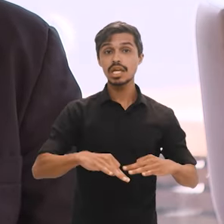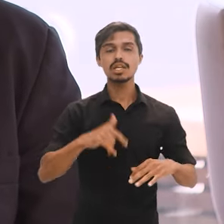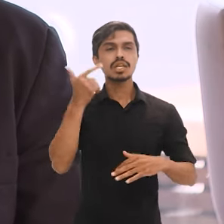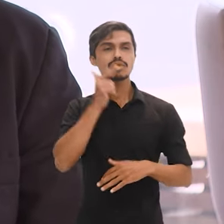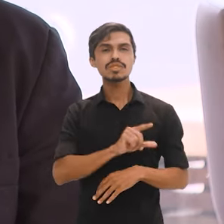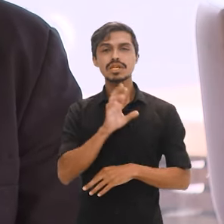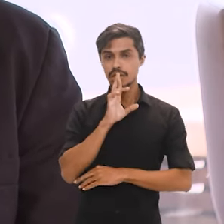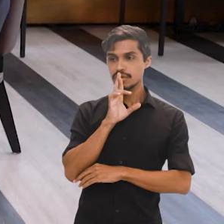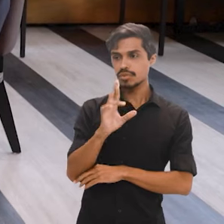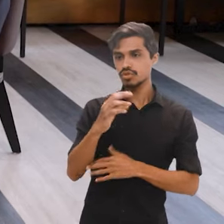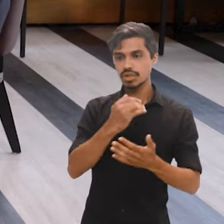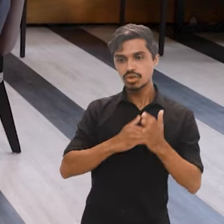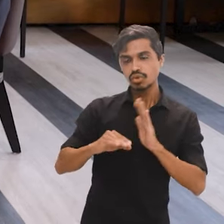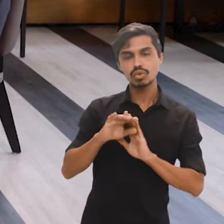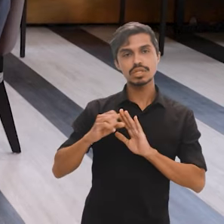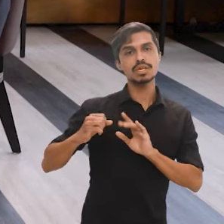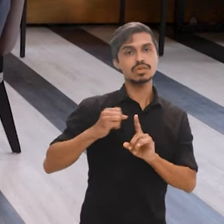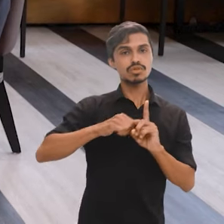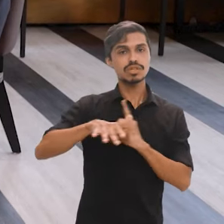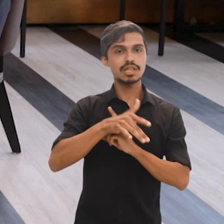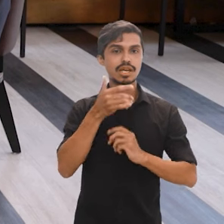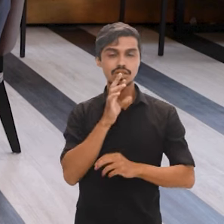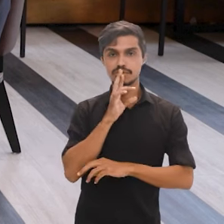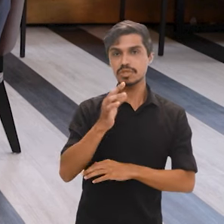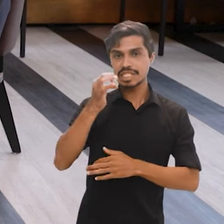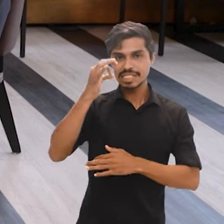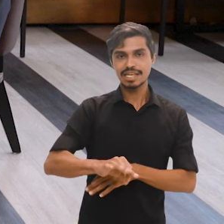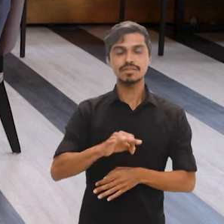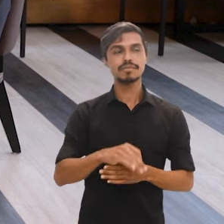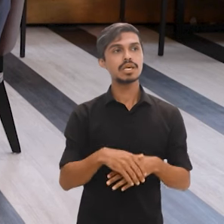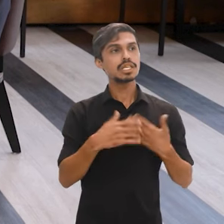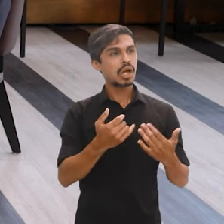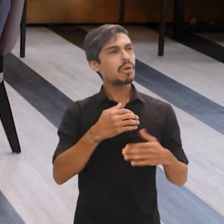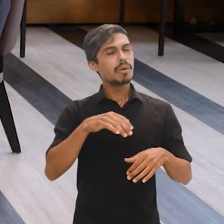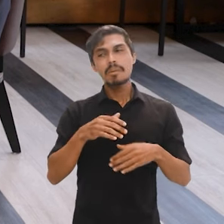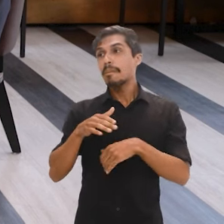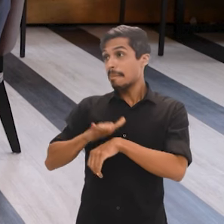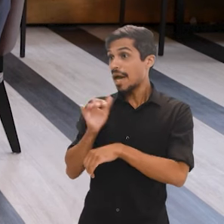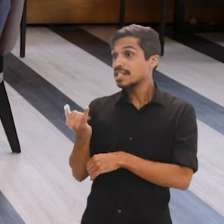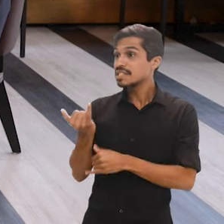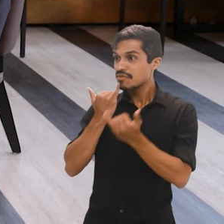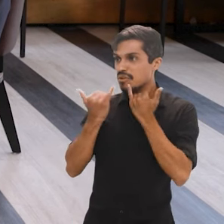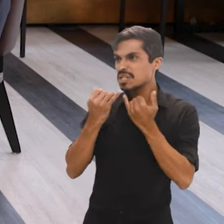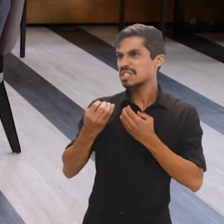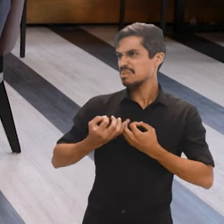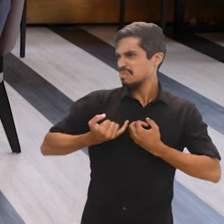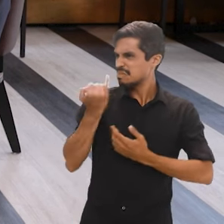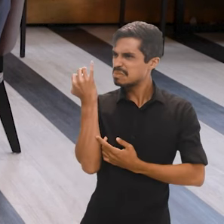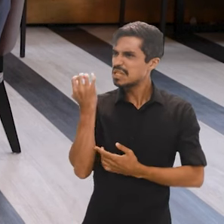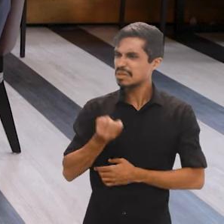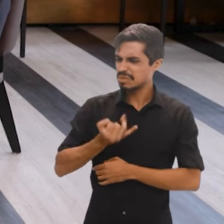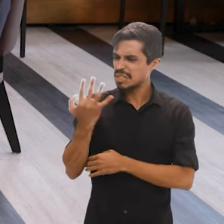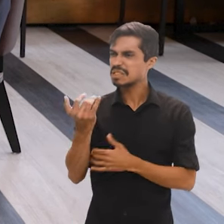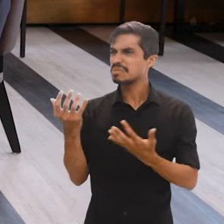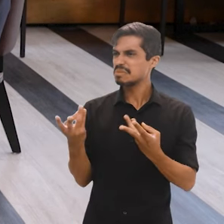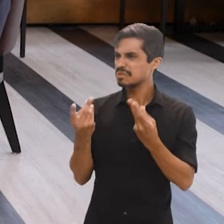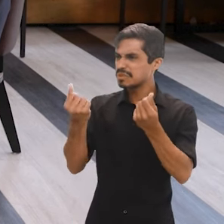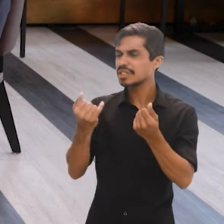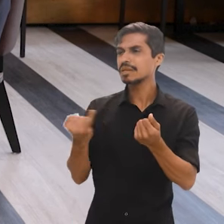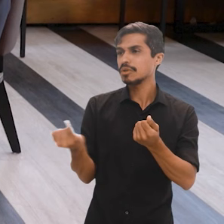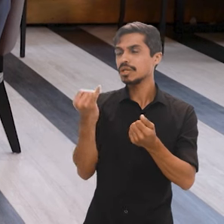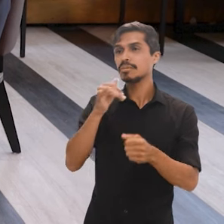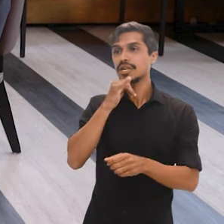que produzem resultados para toda a sociedade brasileira. E revelam cada vez dados mais importantes. Tivemos o senso indígena também, que foi